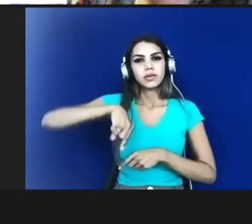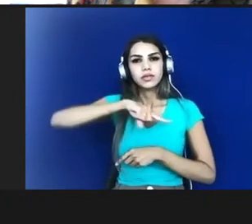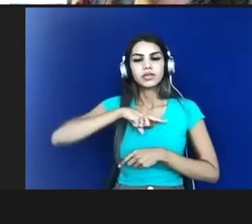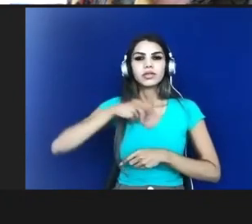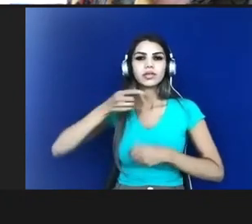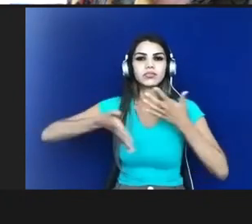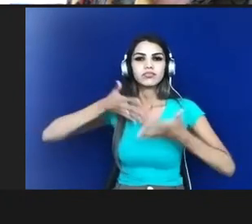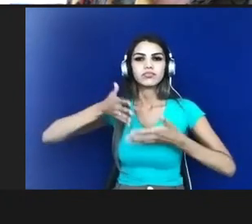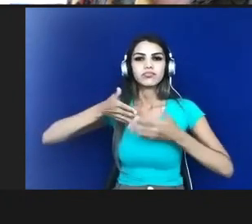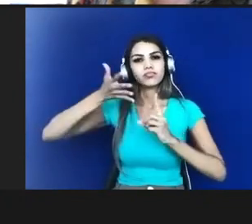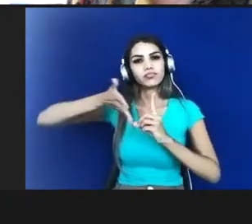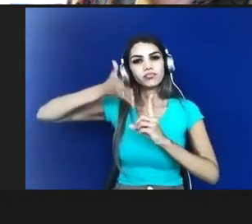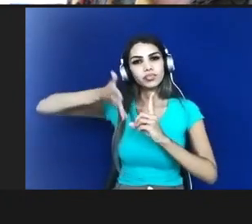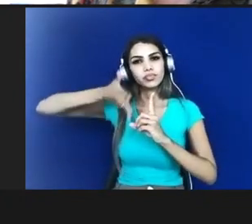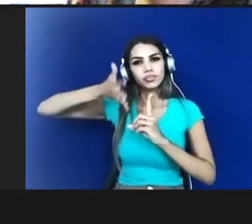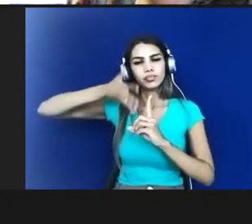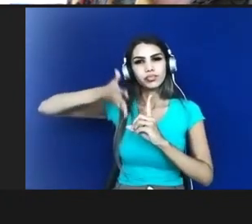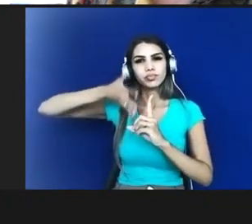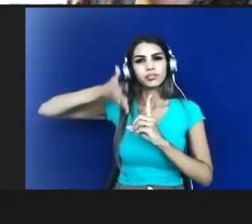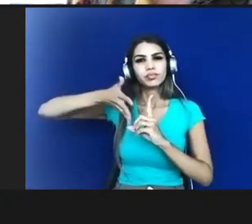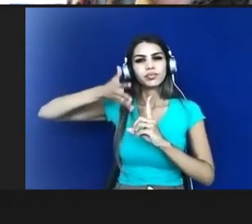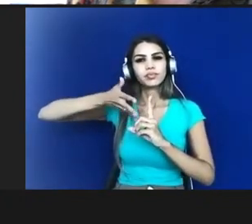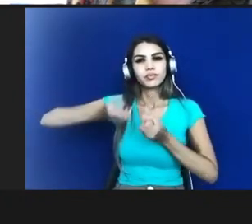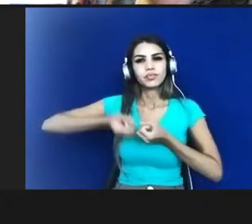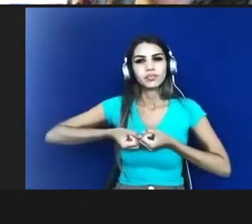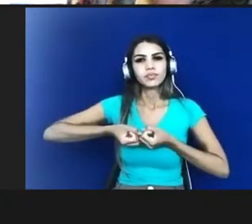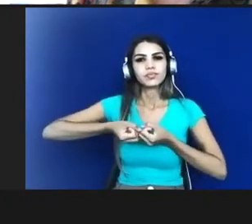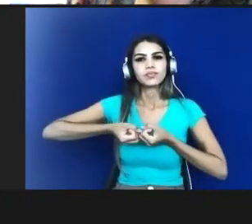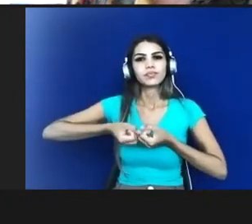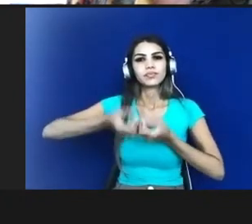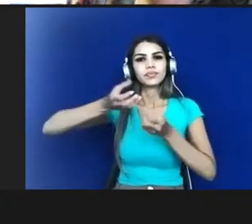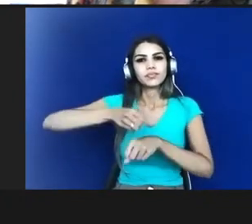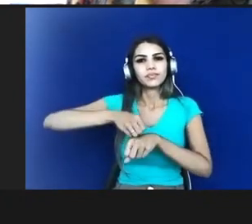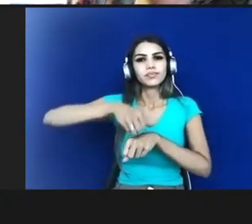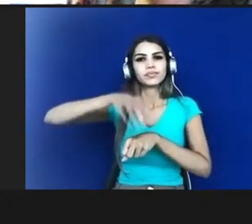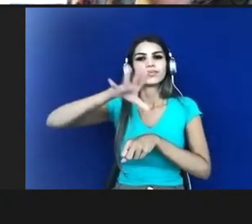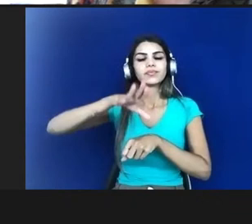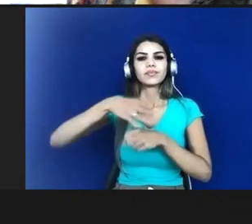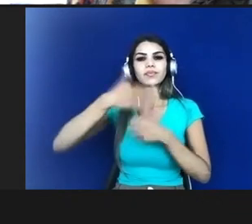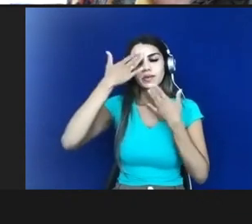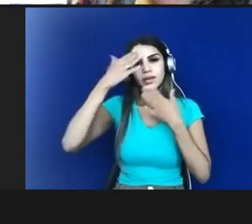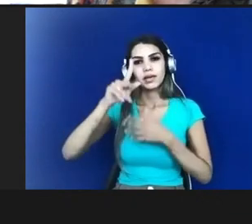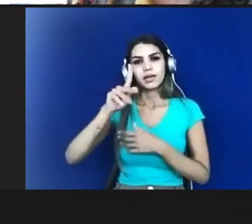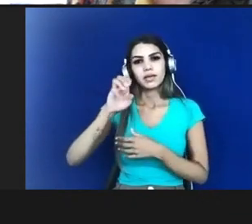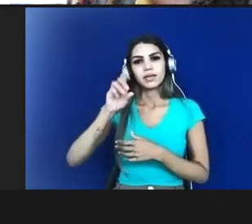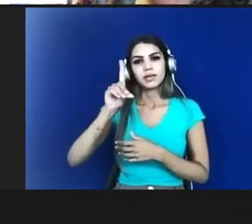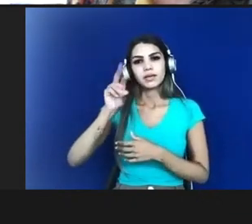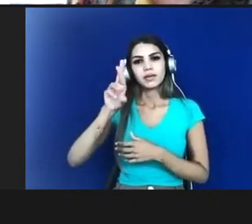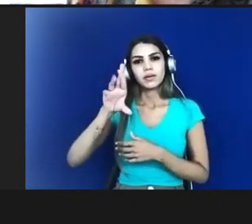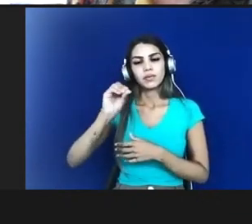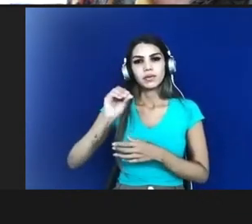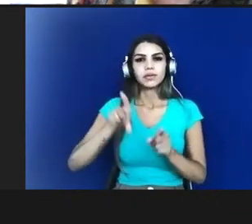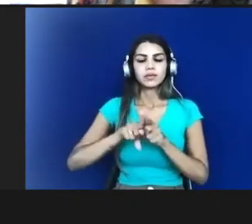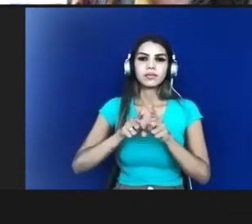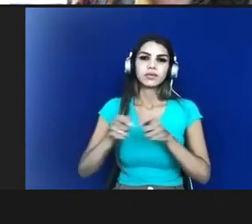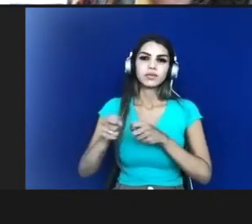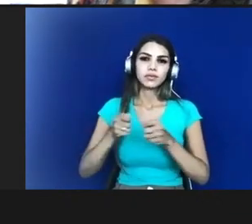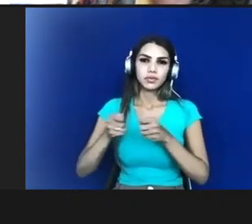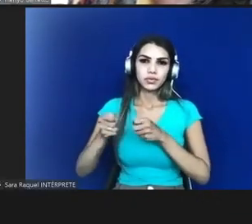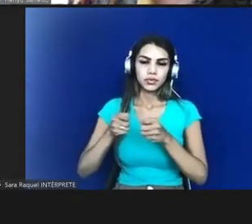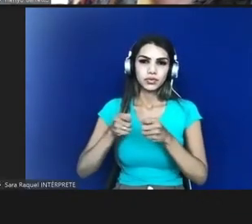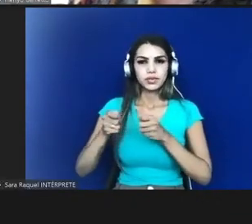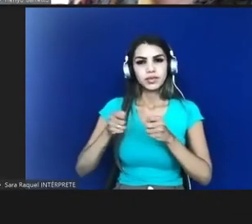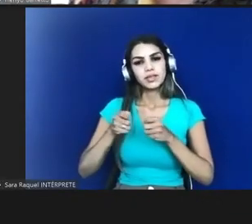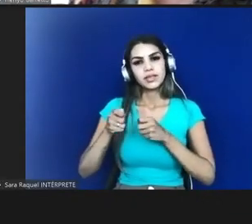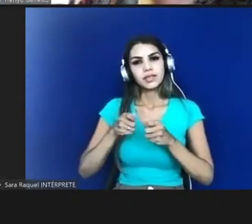que chegar né e obrigada ao Pedro também por conduzir a gente nesse na realização né